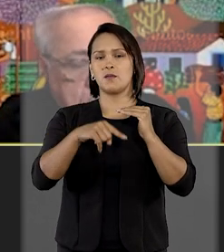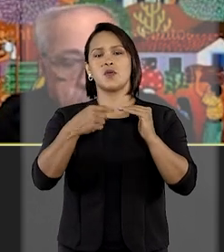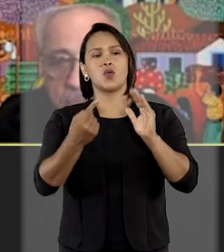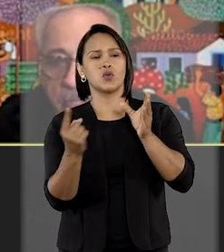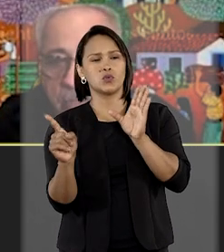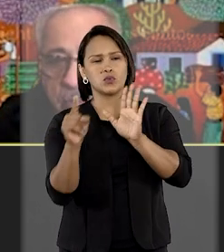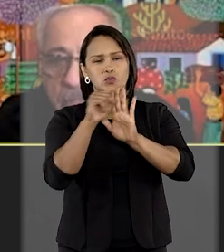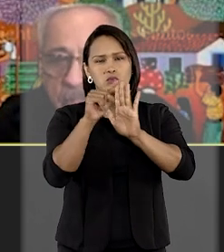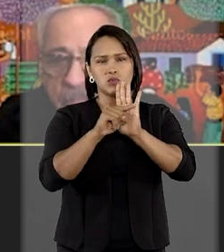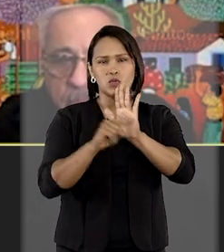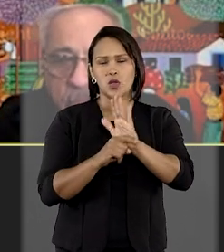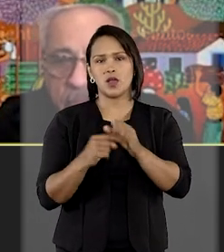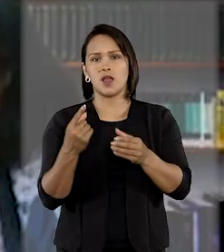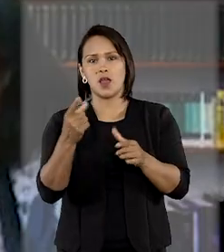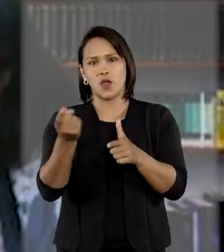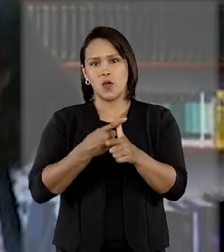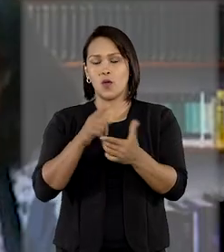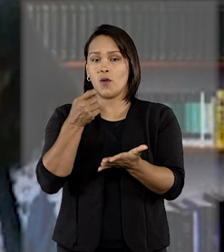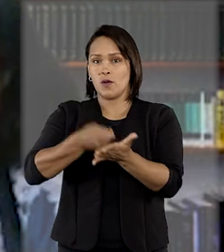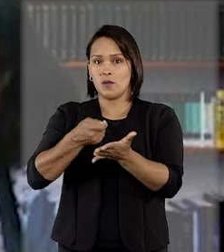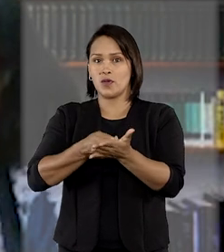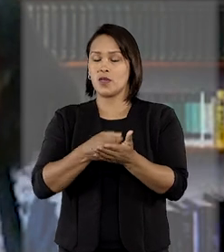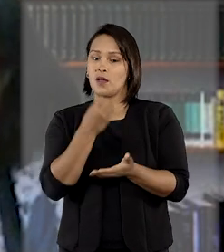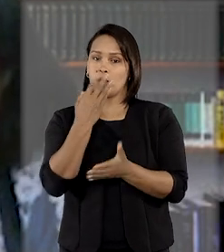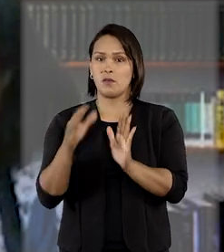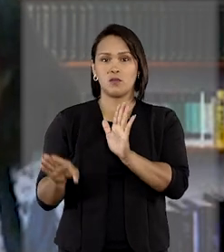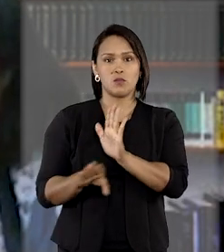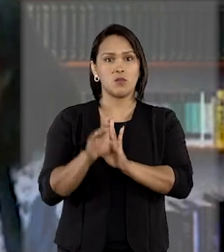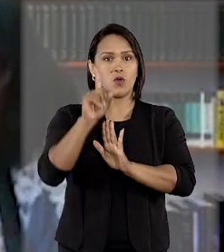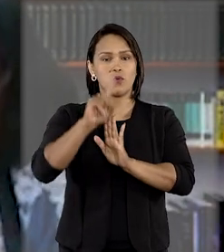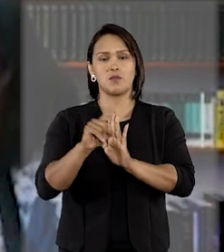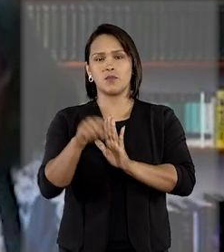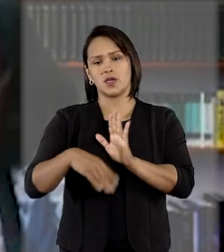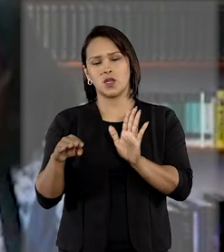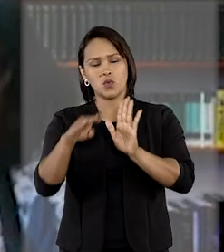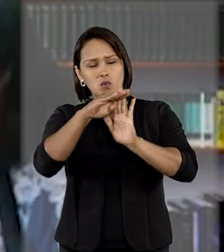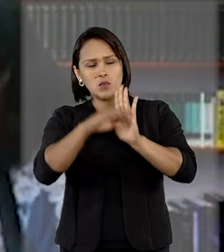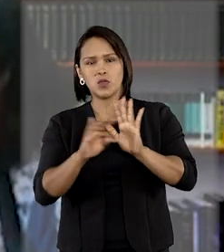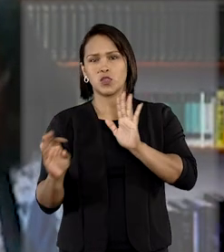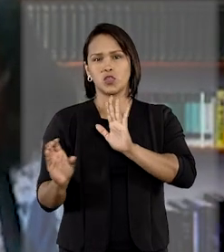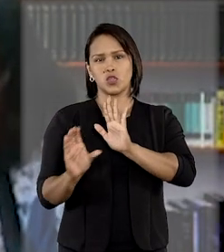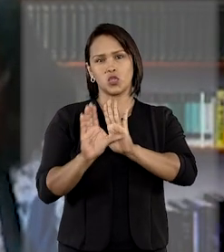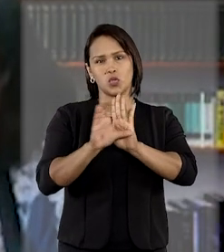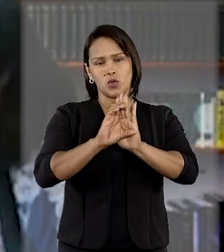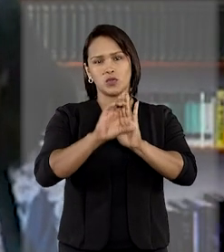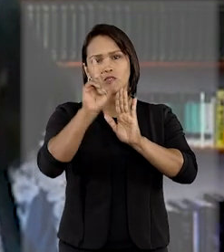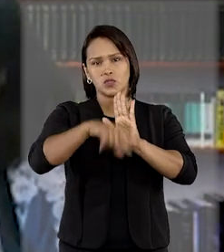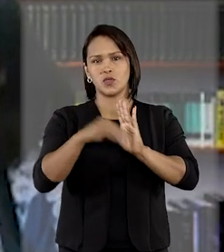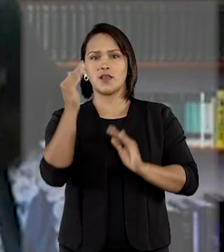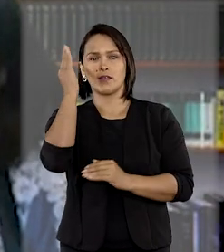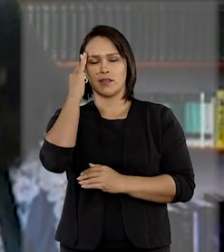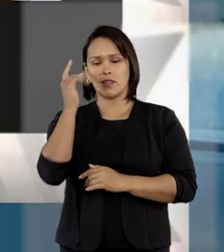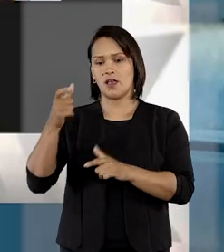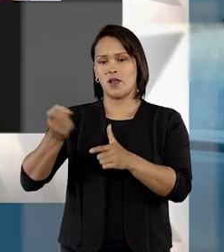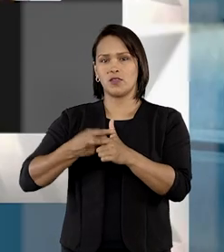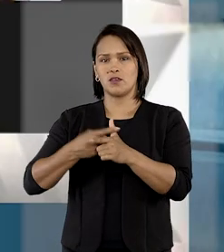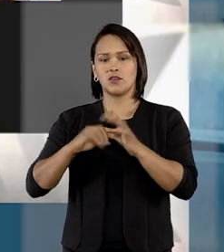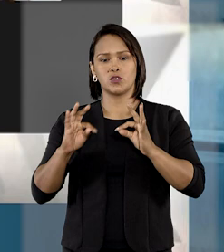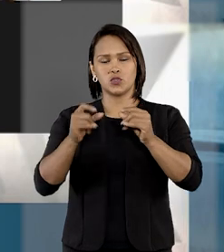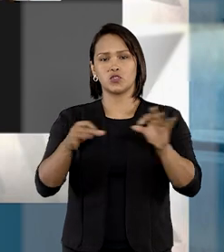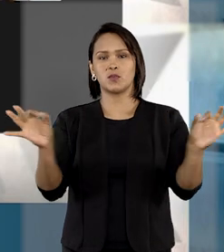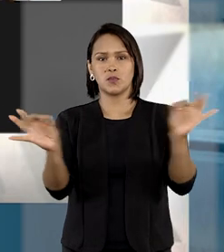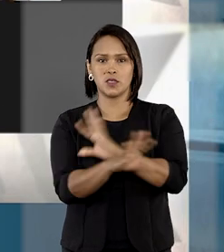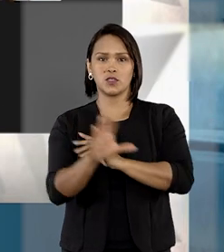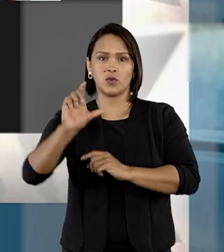suficiente para cumprir a exigência, fixada no Código Civil, de dar ciência ao devedor sobre a acessão do crédito, não